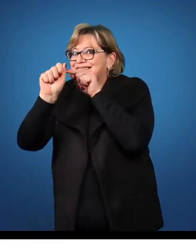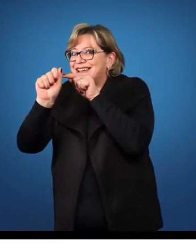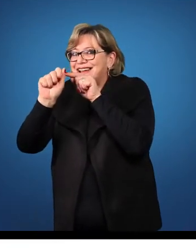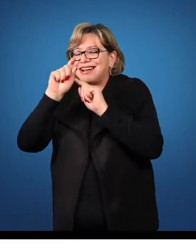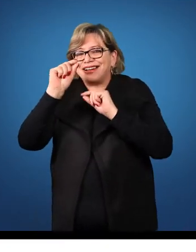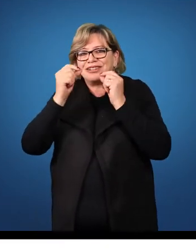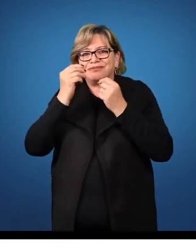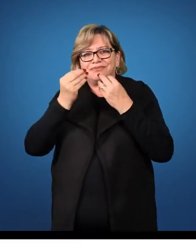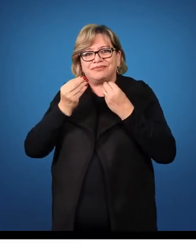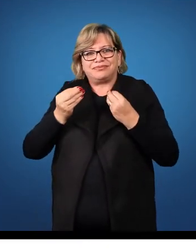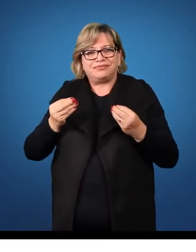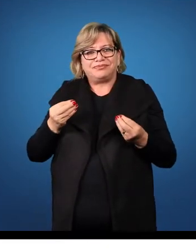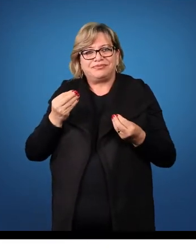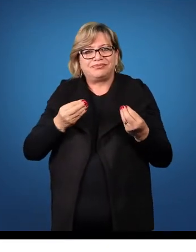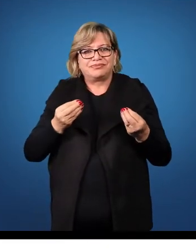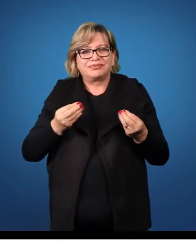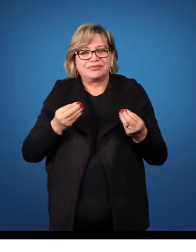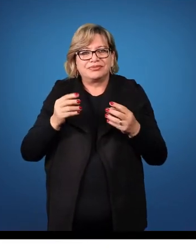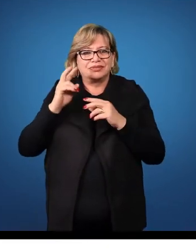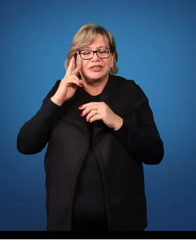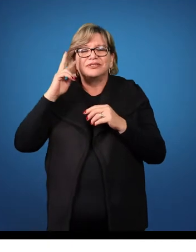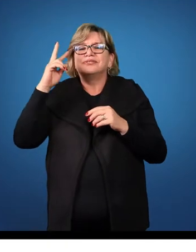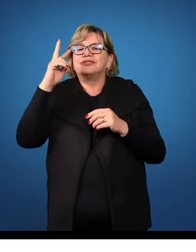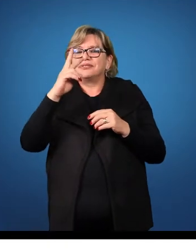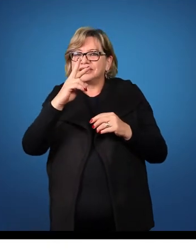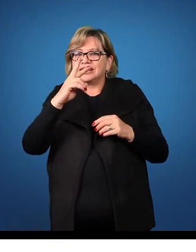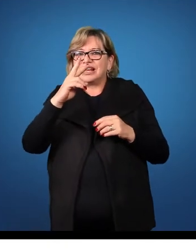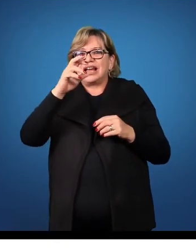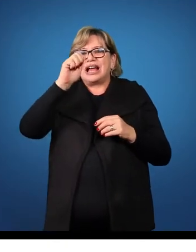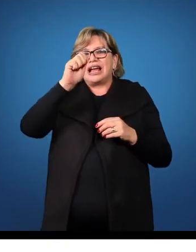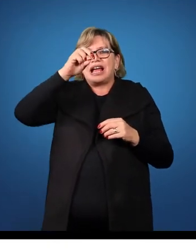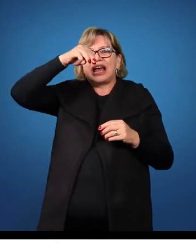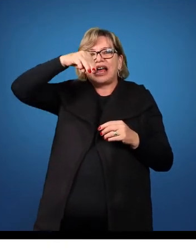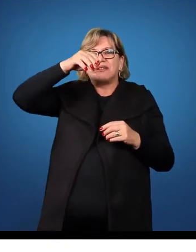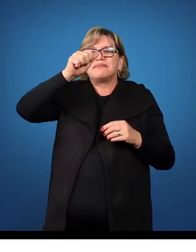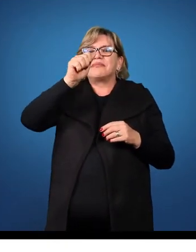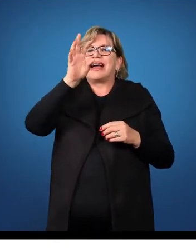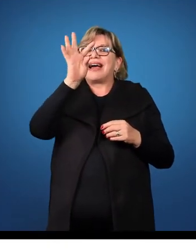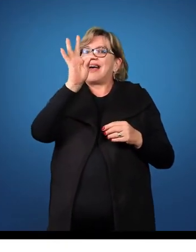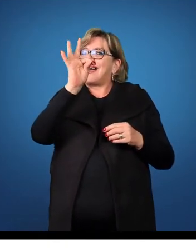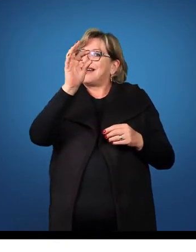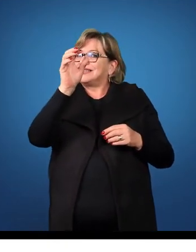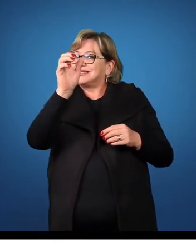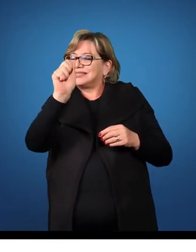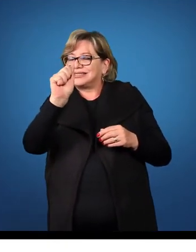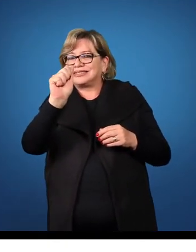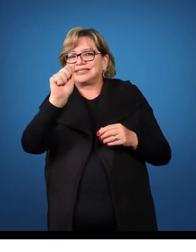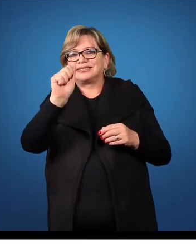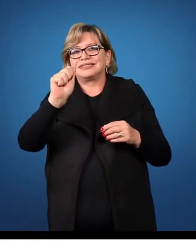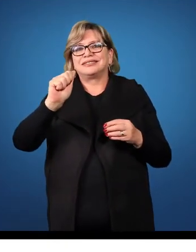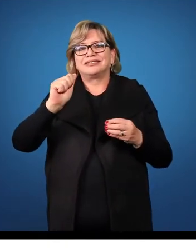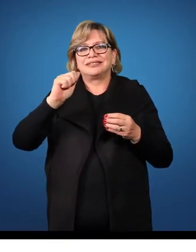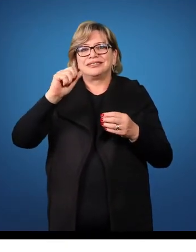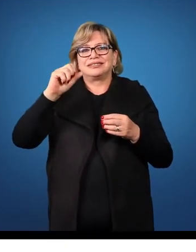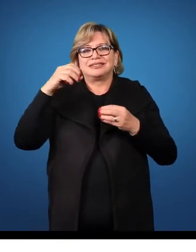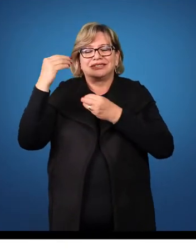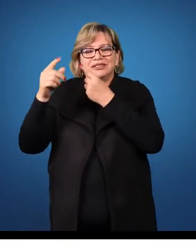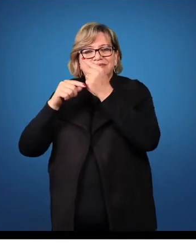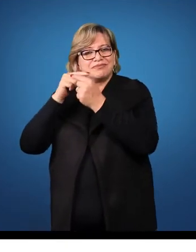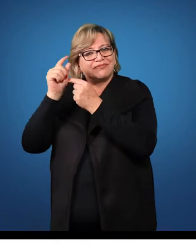forma, amata. Então ela diria amata